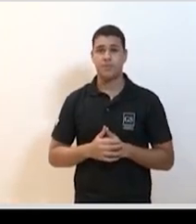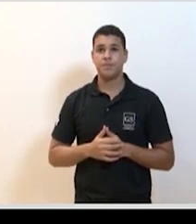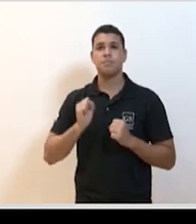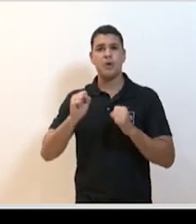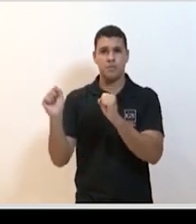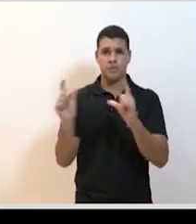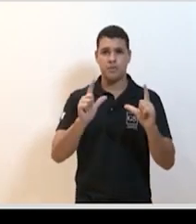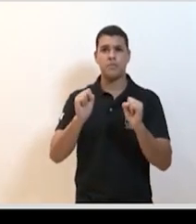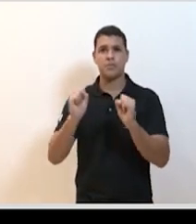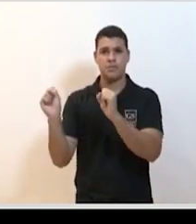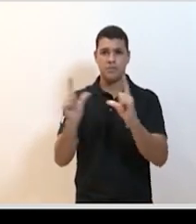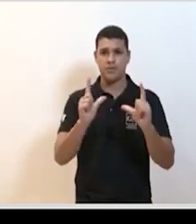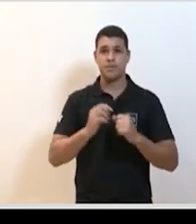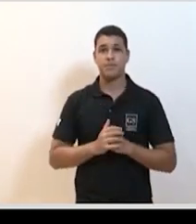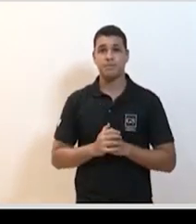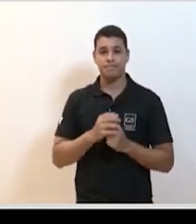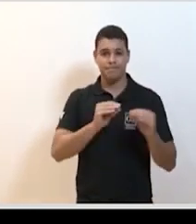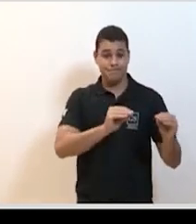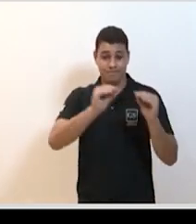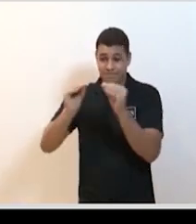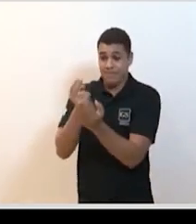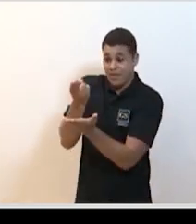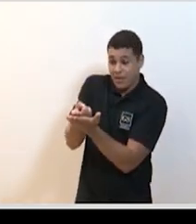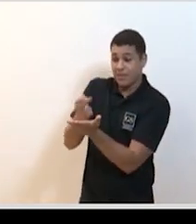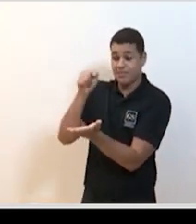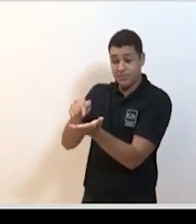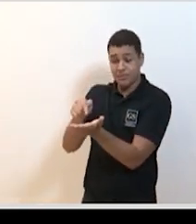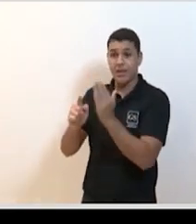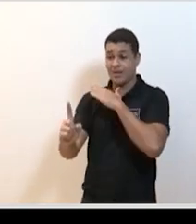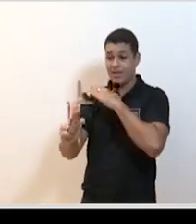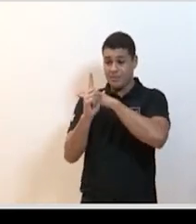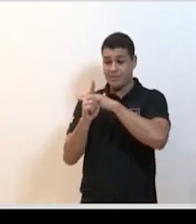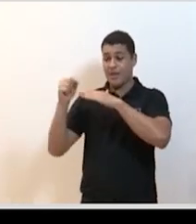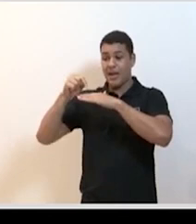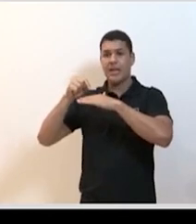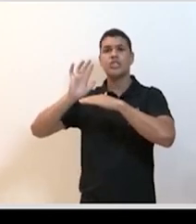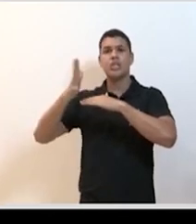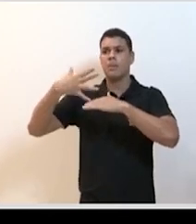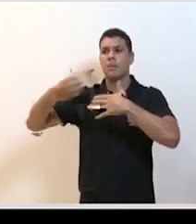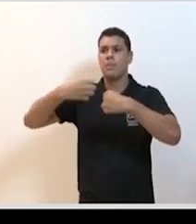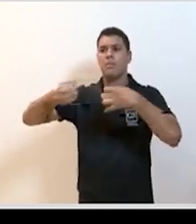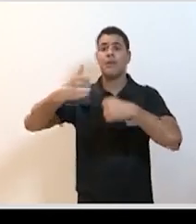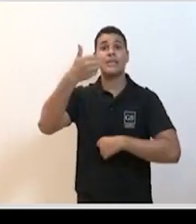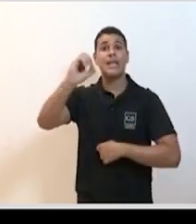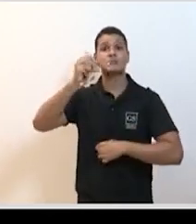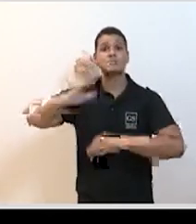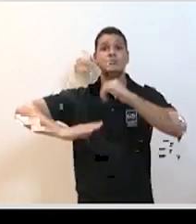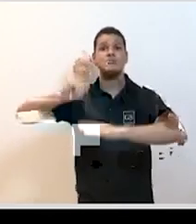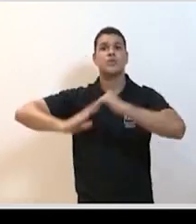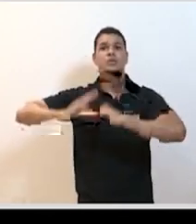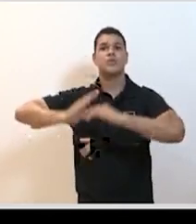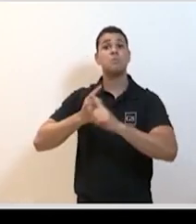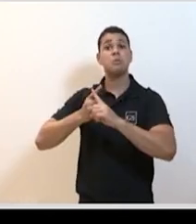passar. E lá, esse paciente infectou em torno de 10 profissionais de saúde, porque não foi reconhecido